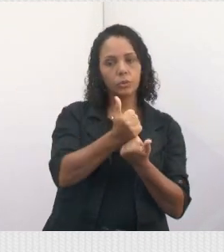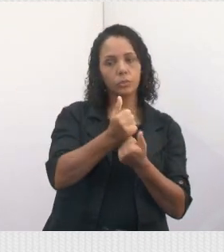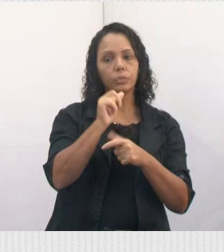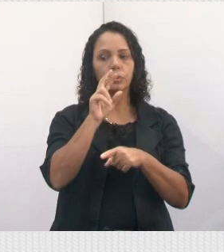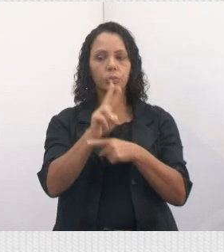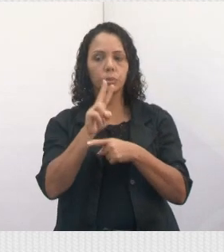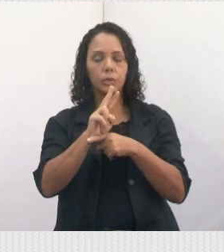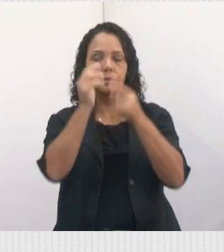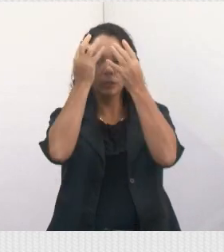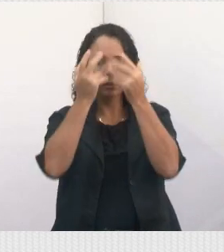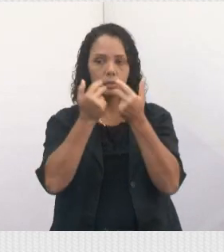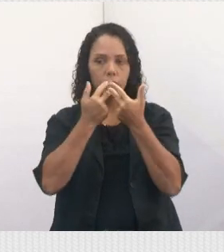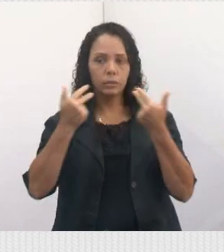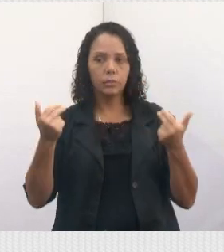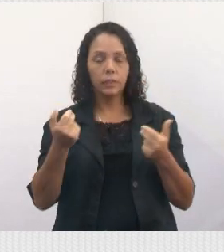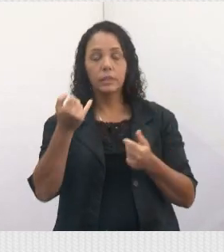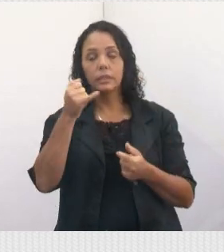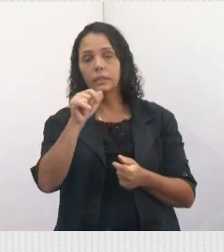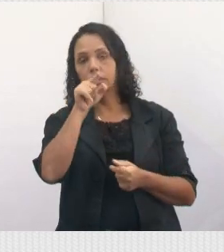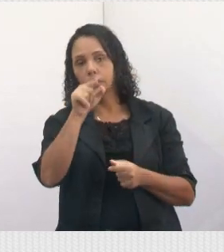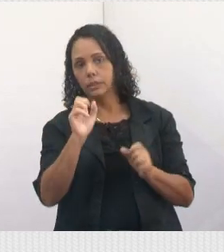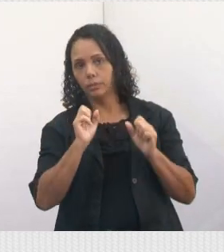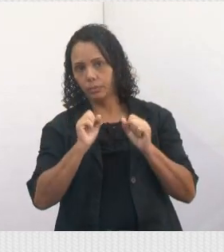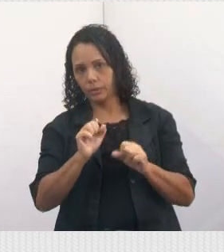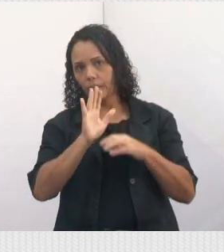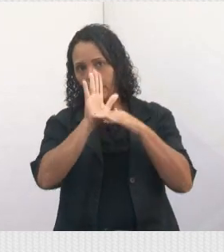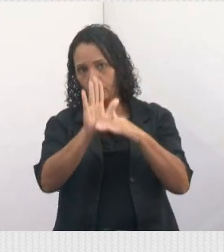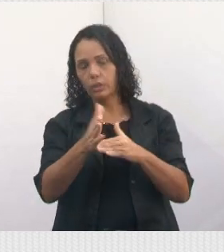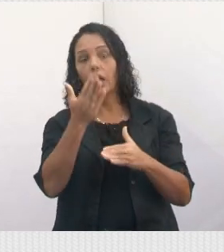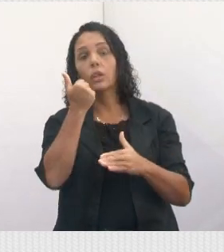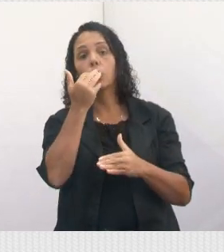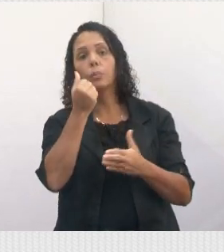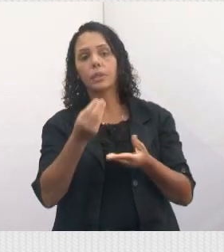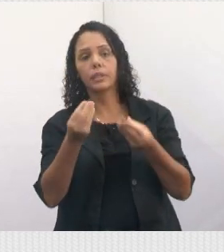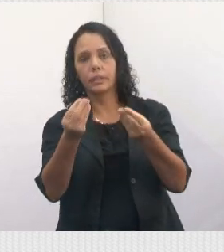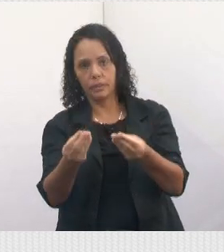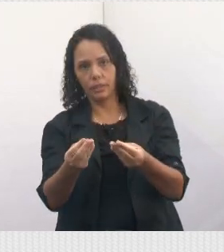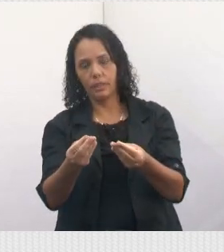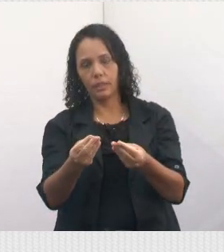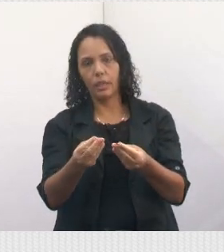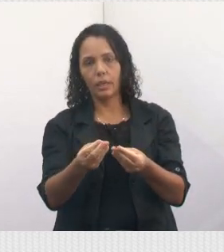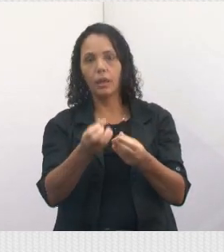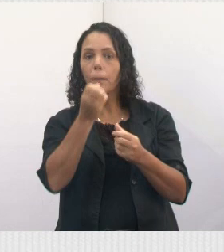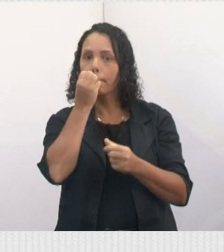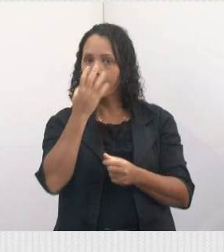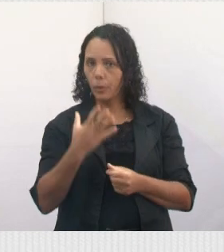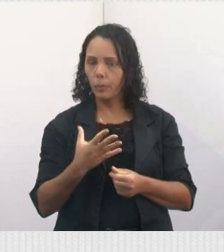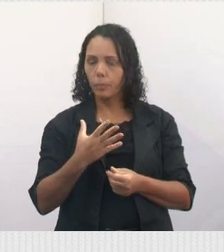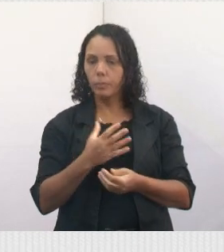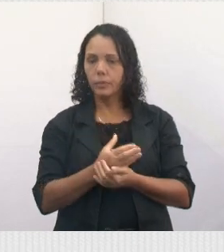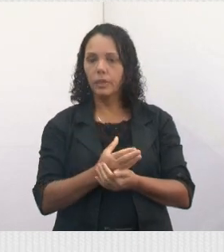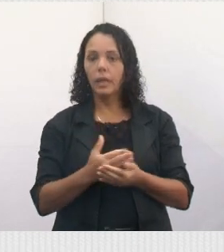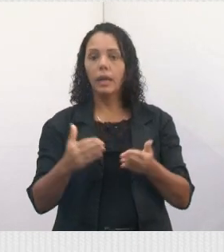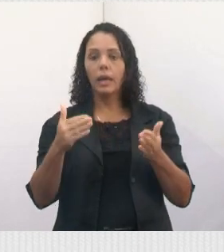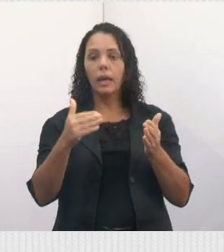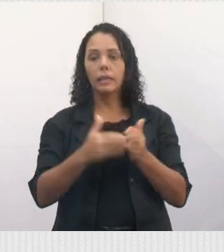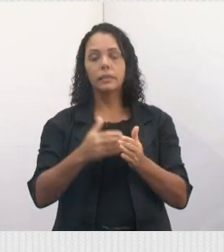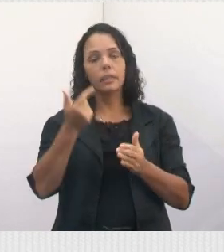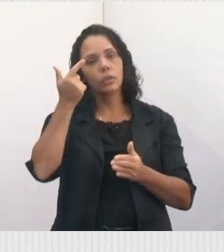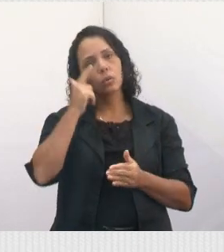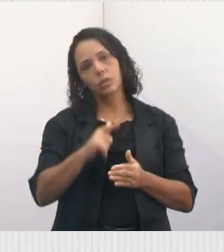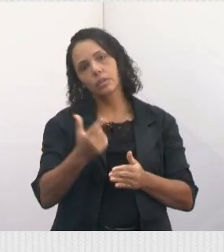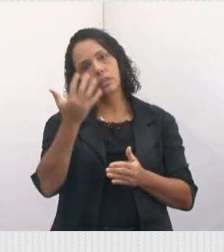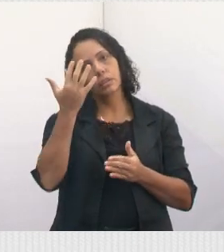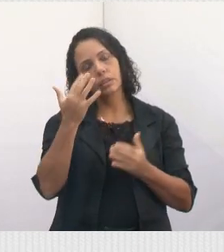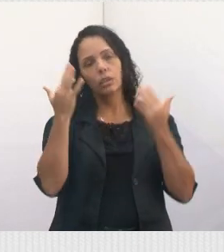se você puder colaborar doando ração para esses animais, é muito bem-vindo, tá? Até a completa doação dos mesmos. Então,